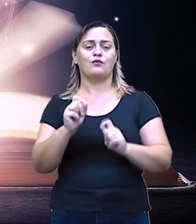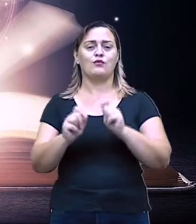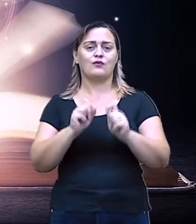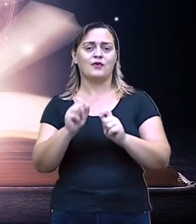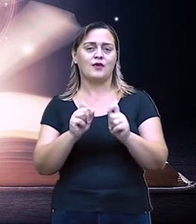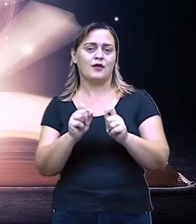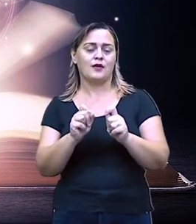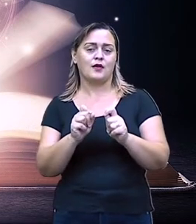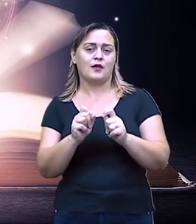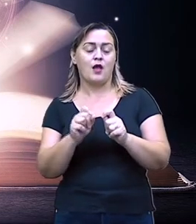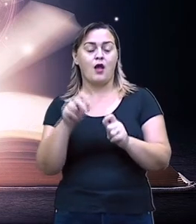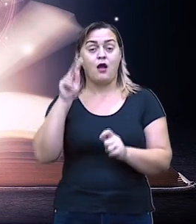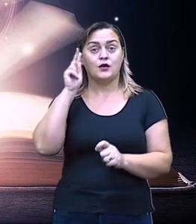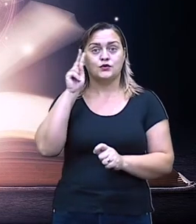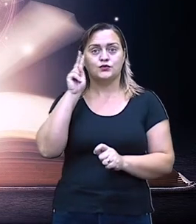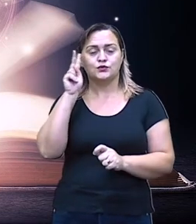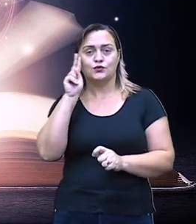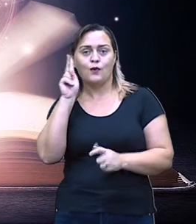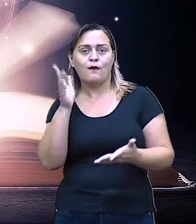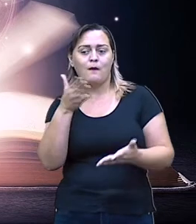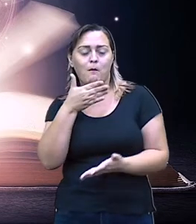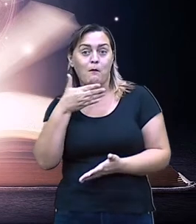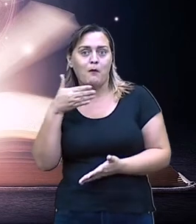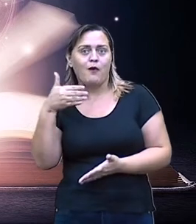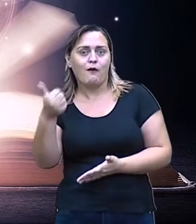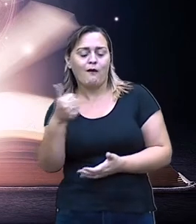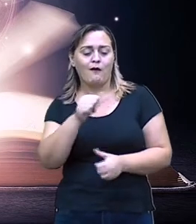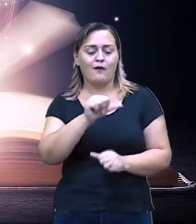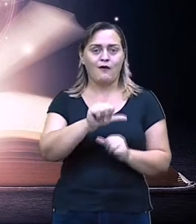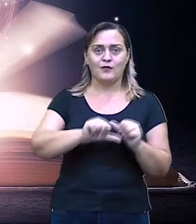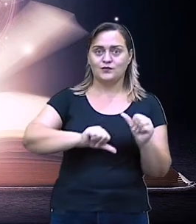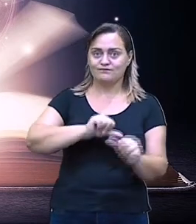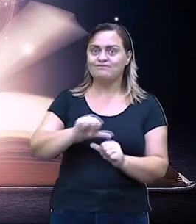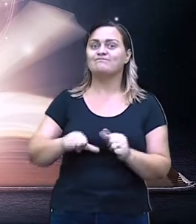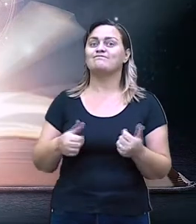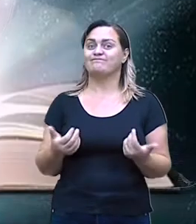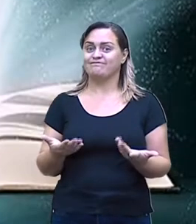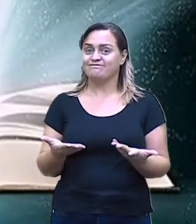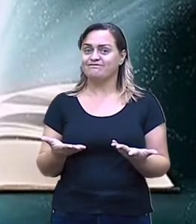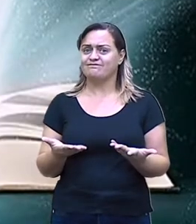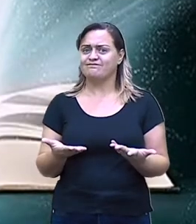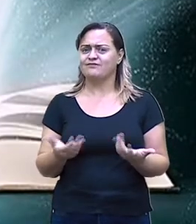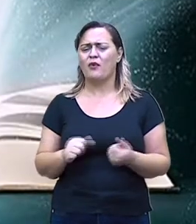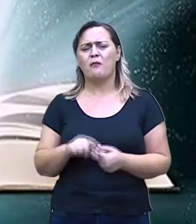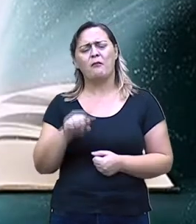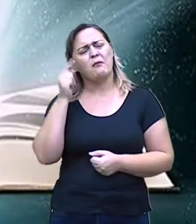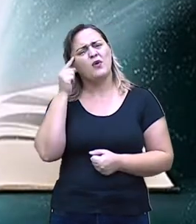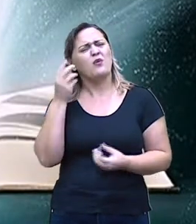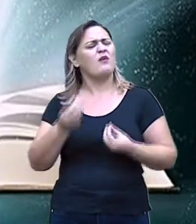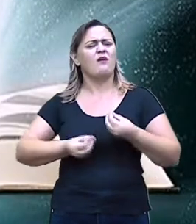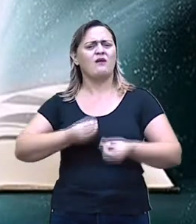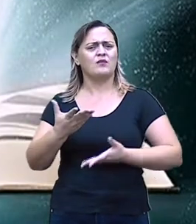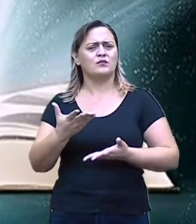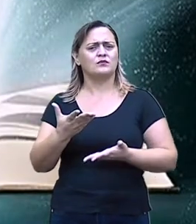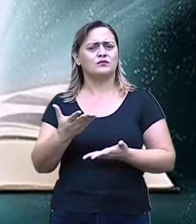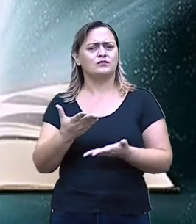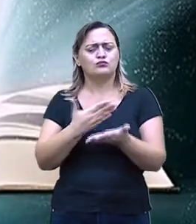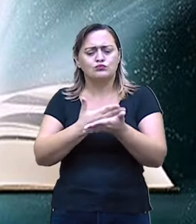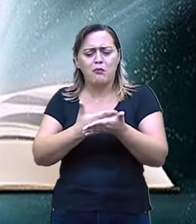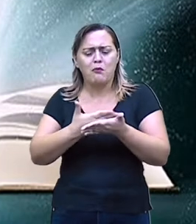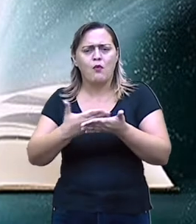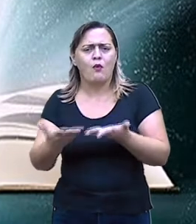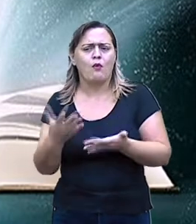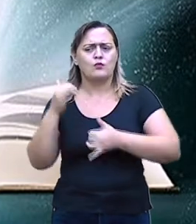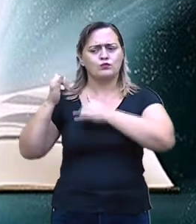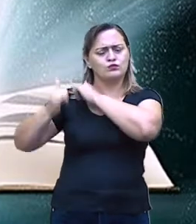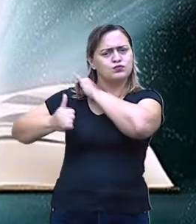mais caprichadas. Mas afinal, como surgiram as lendas? Isso. Vamos pensar um